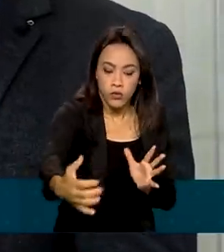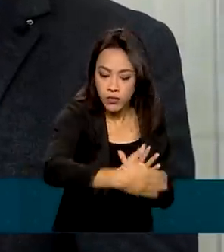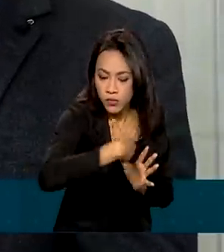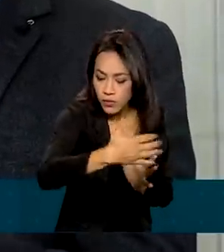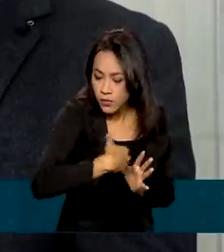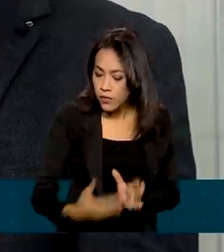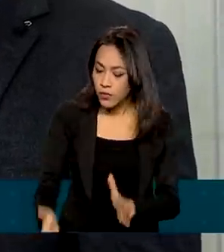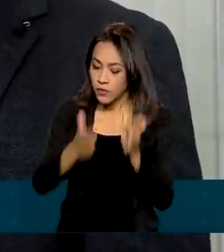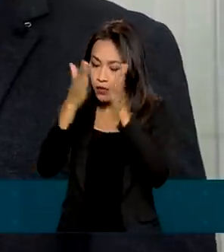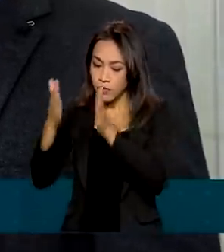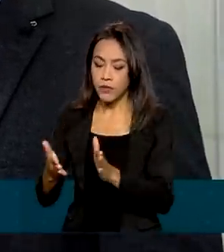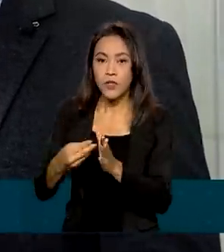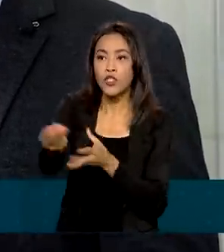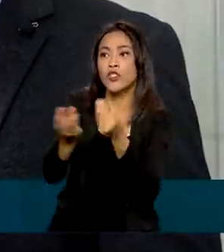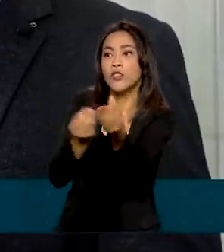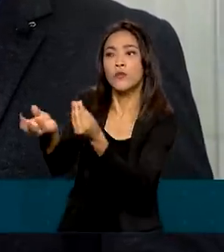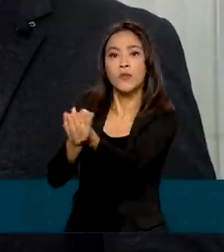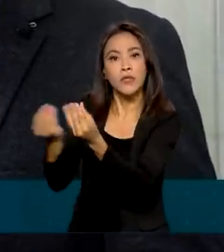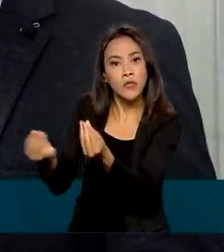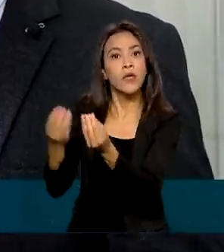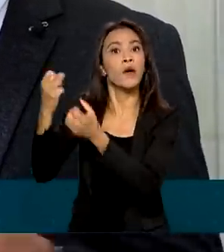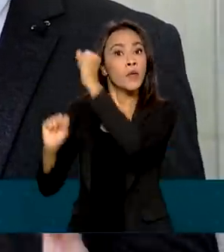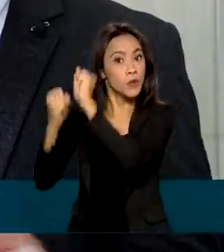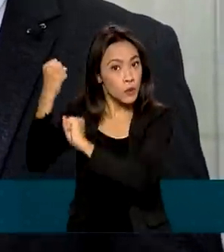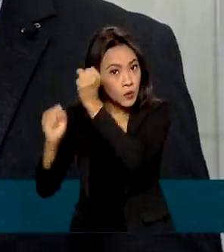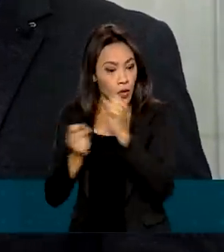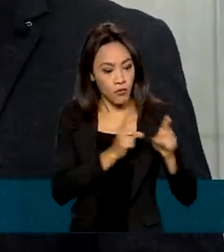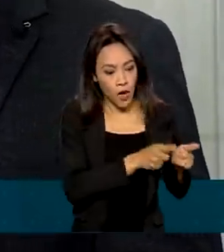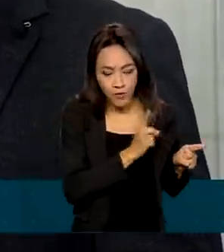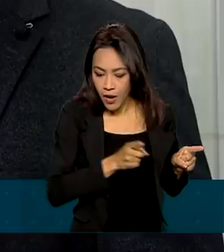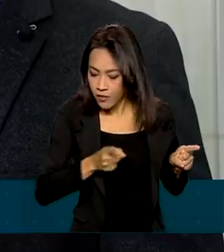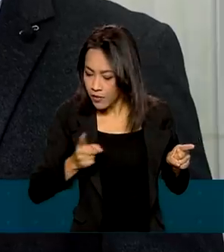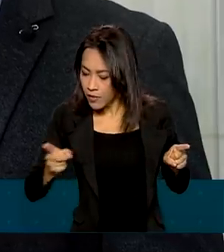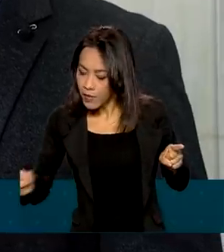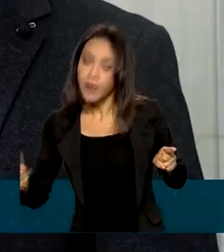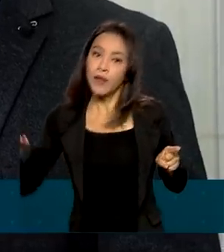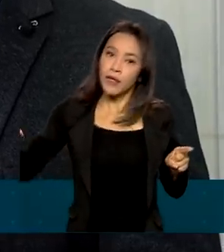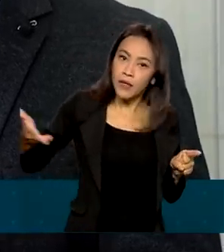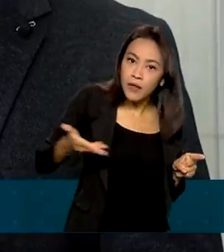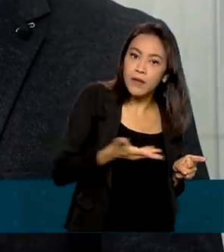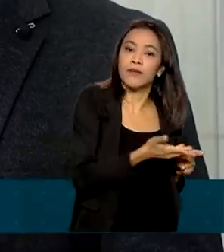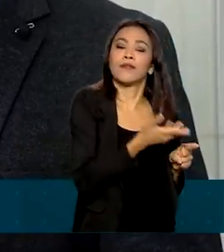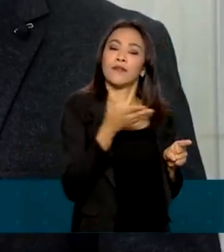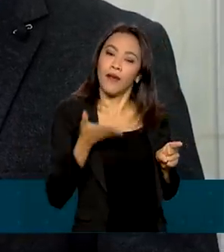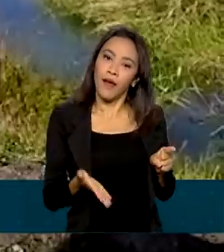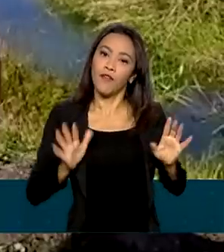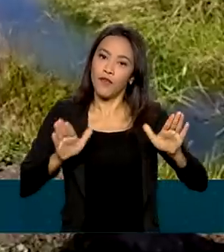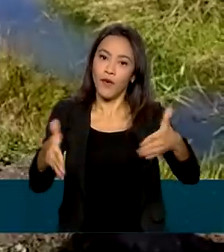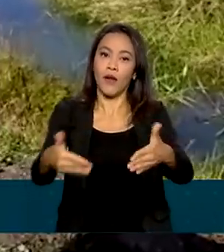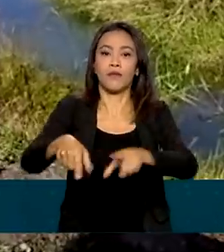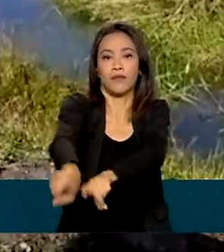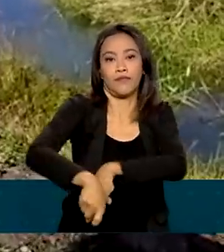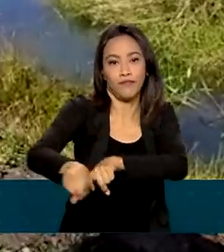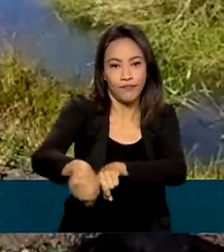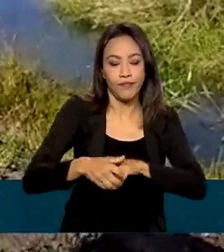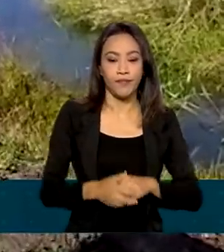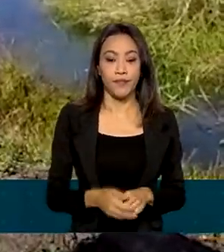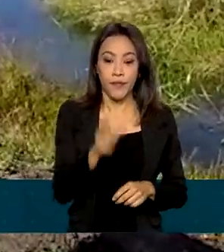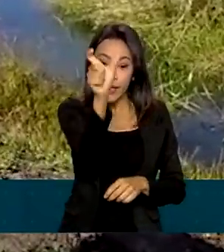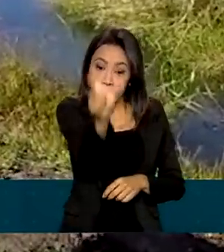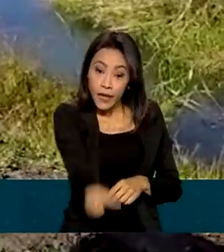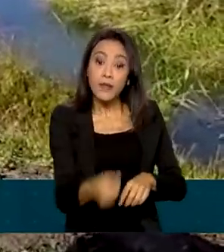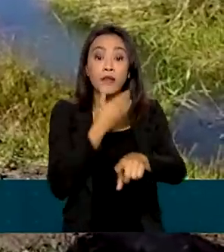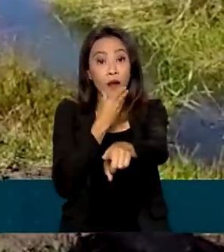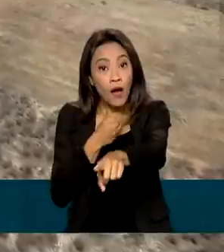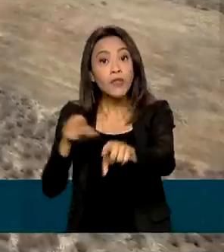ao fomento da indústria e produção de insumos, que são relacionados diretamente à produção agrícola. O Erivaldo está dentro